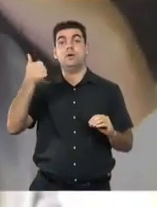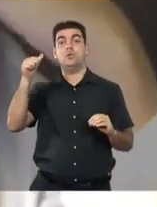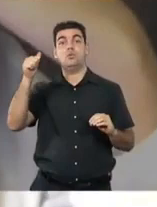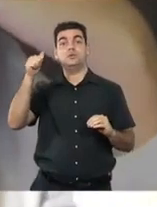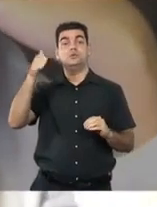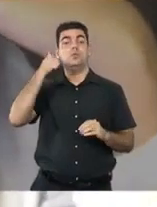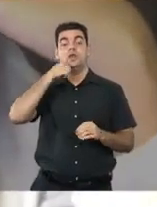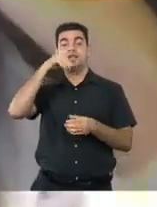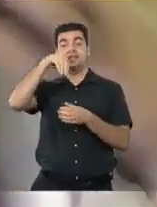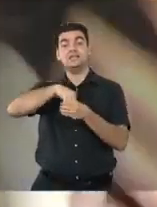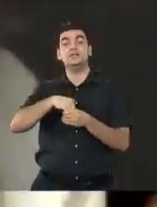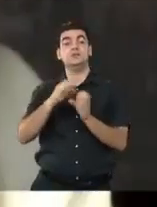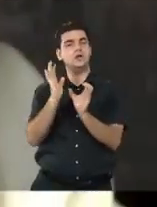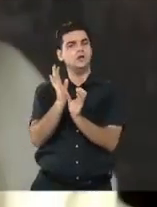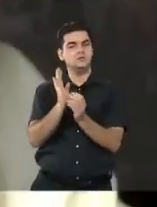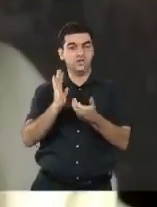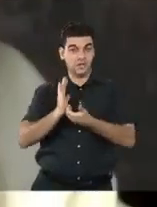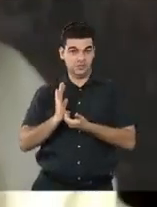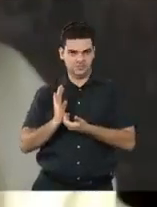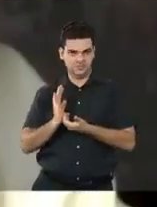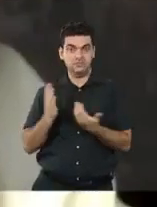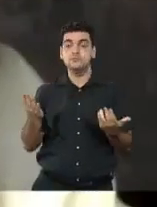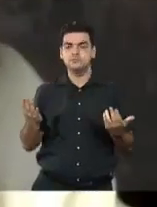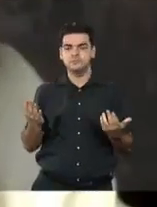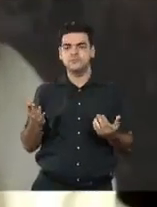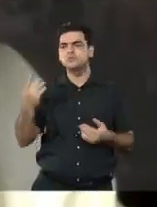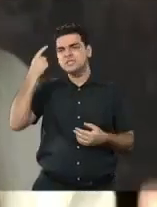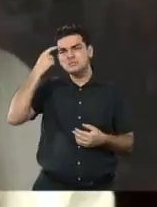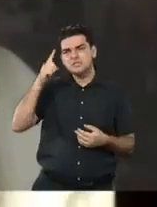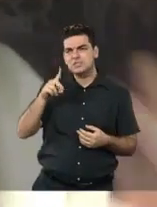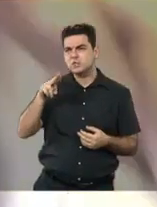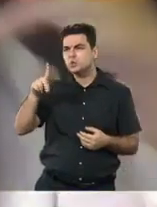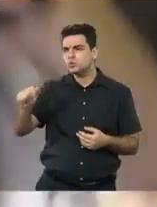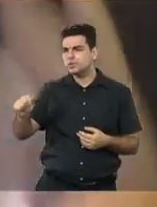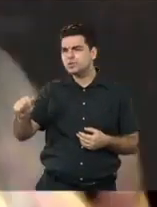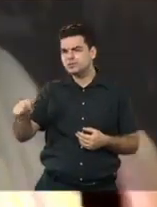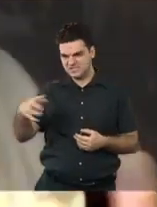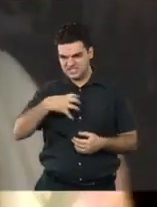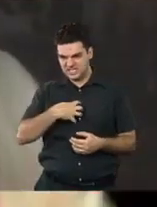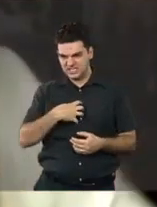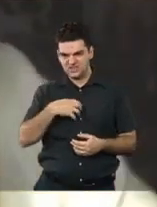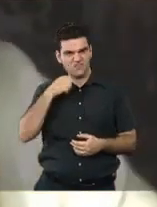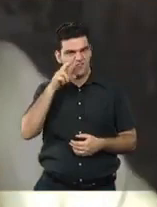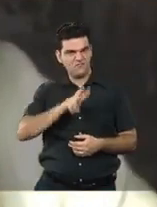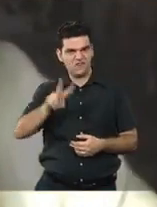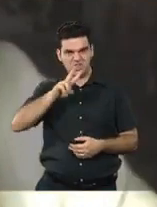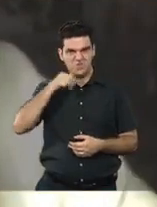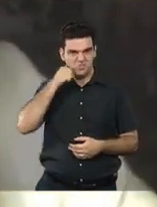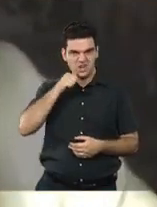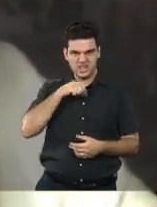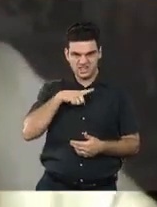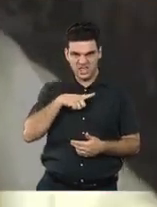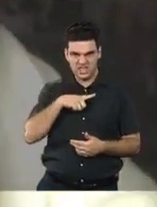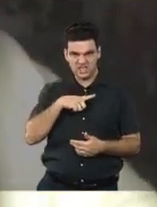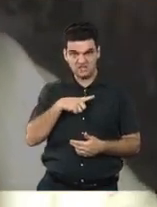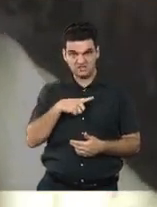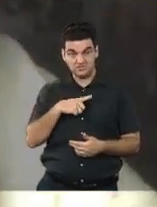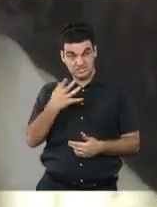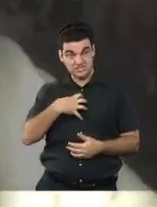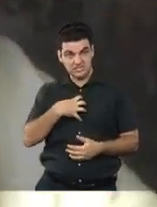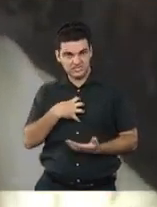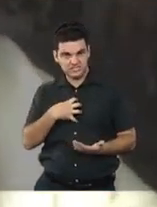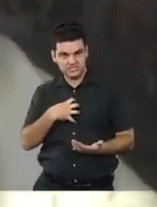como é que você vê mais do que número, Duda, valores femininos para o nosso tabuleiro, que